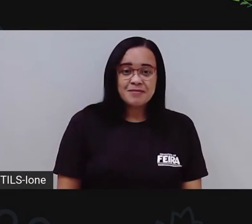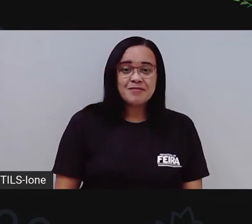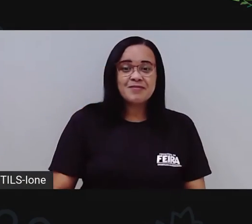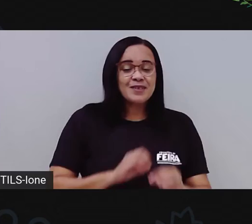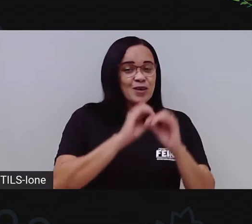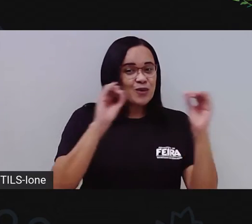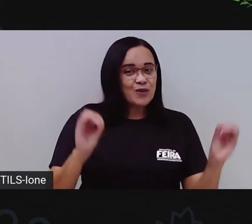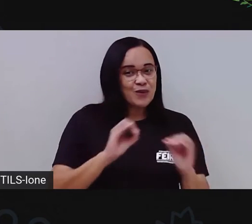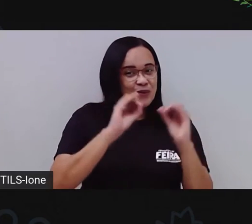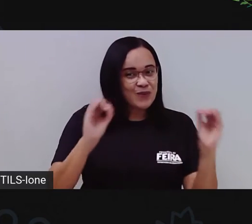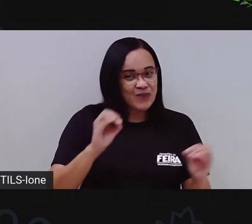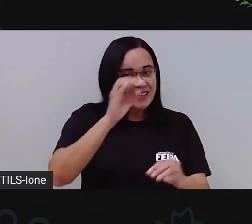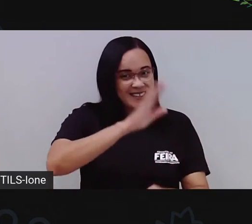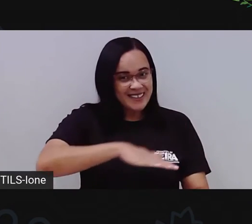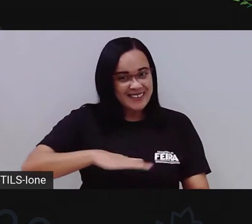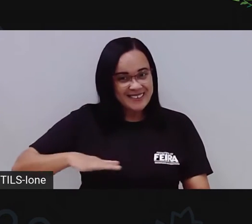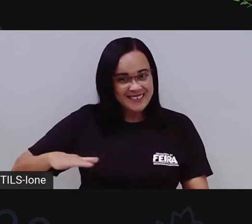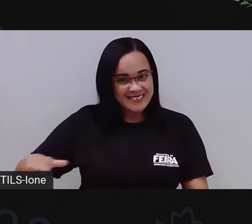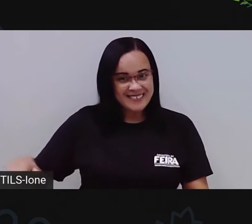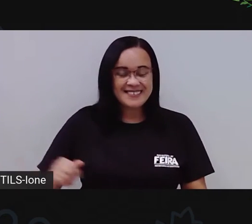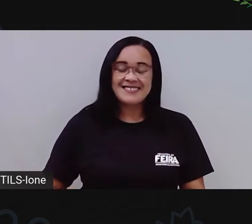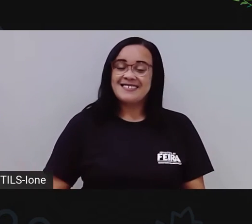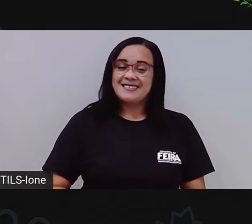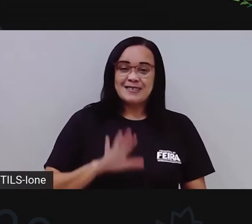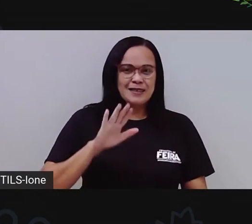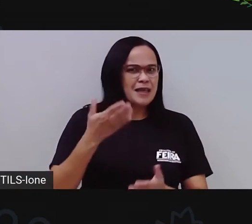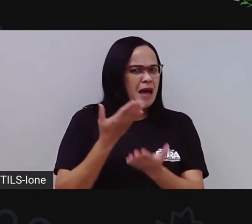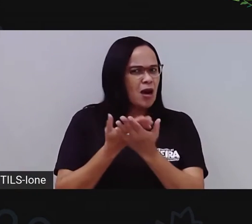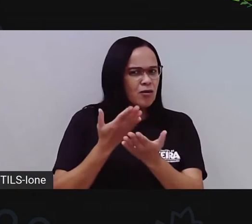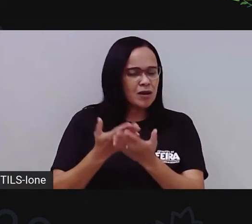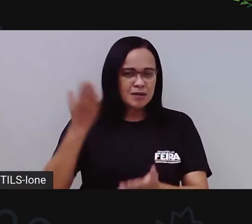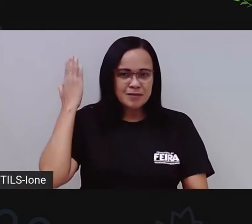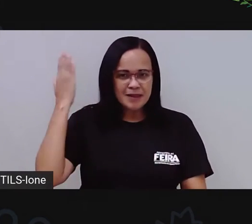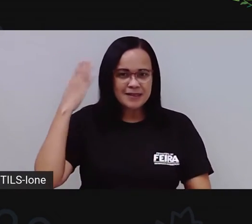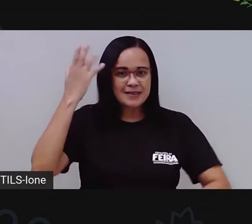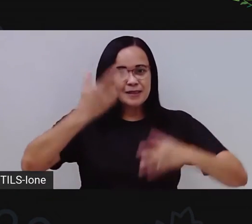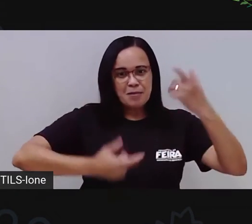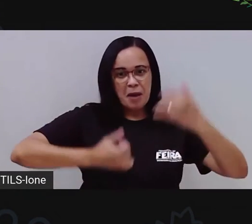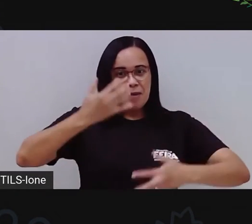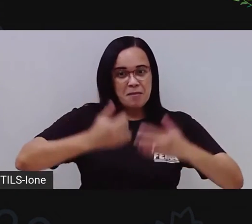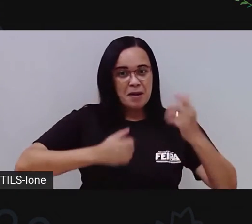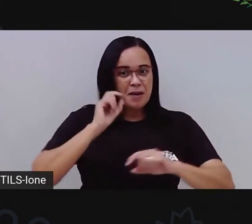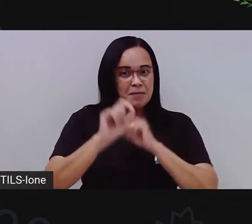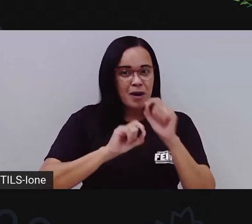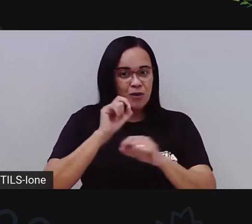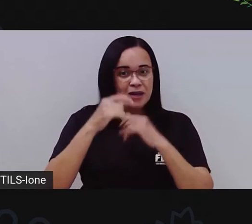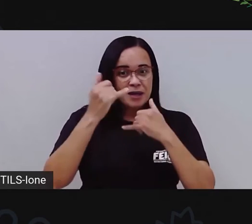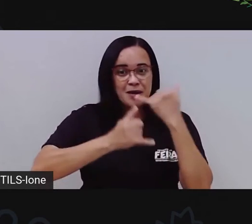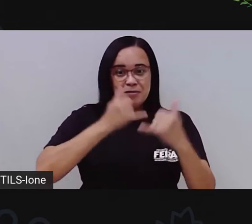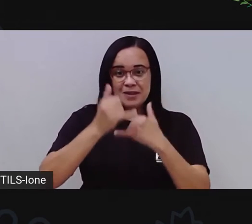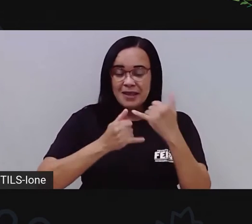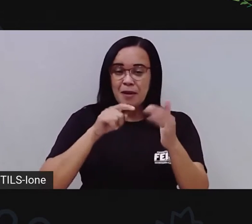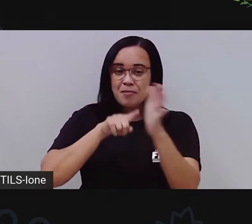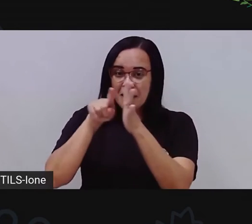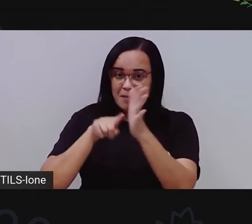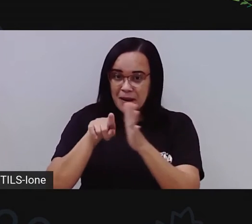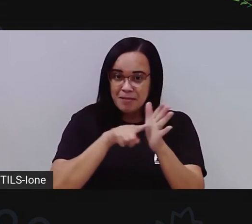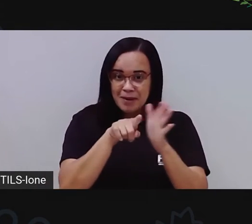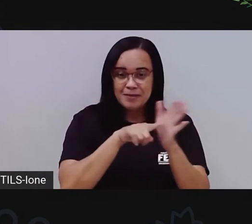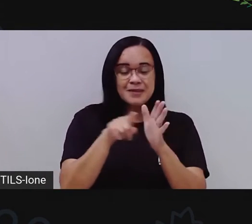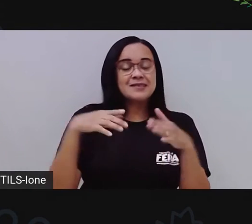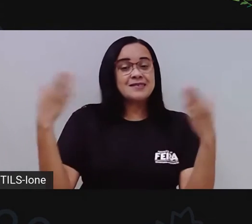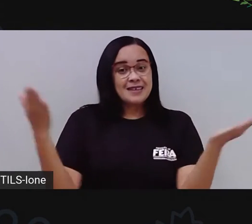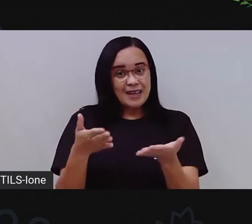Olá, crianças! Na última aula a gente falou, brincou de algumas adivinhas e agora a vai